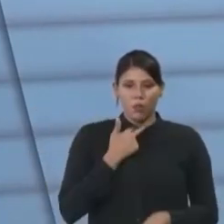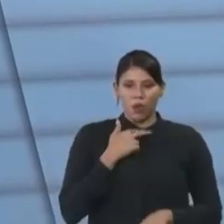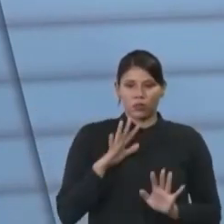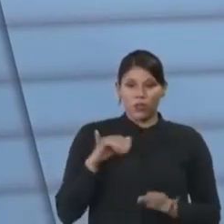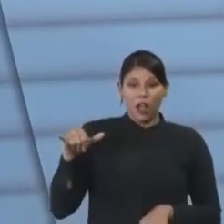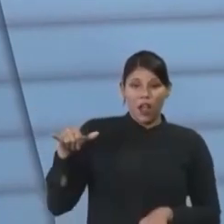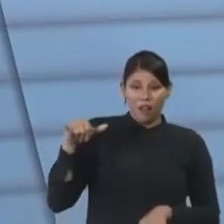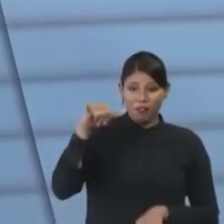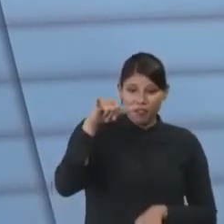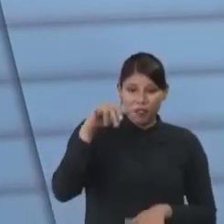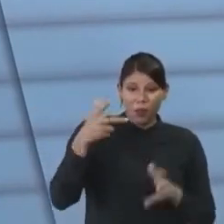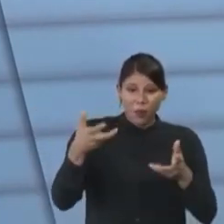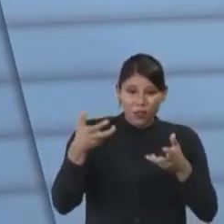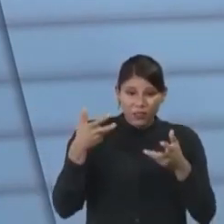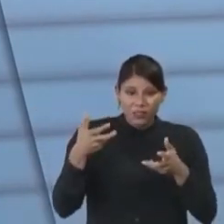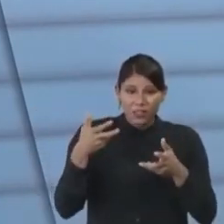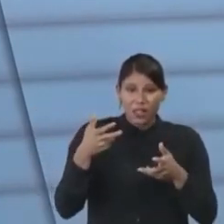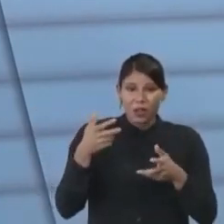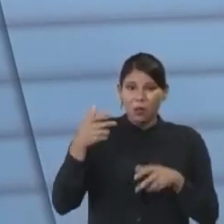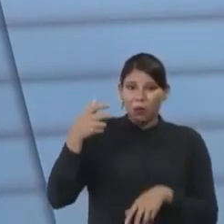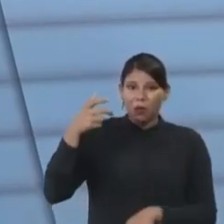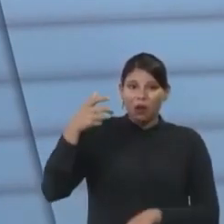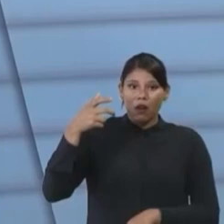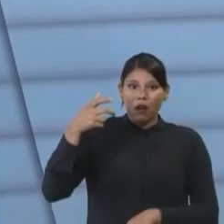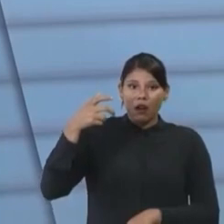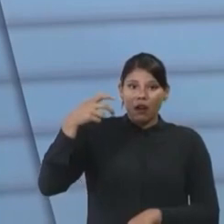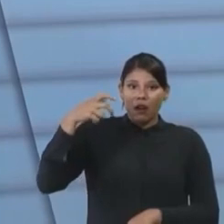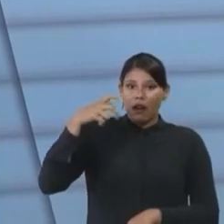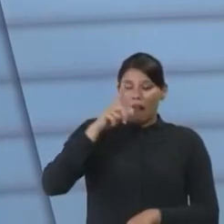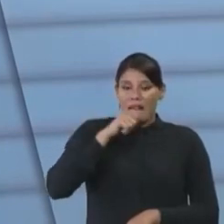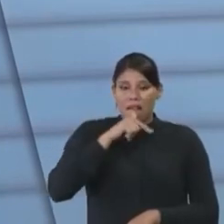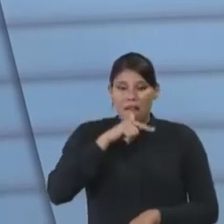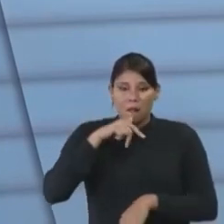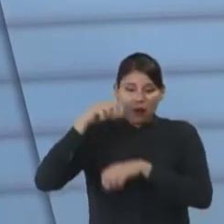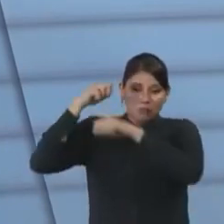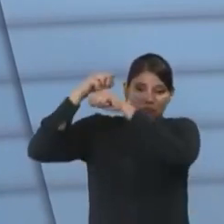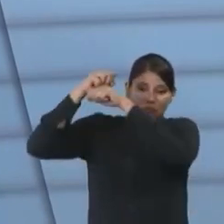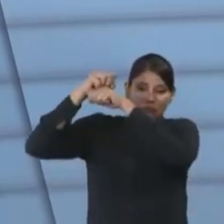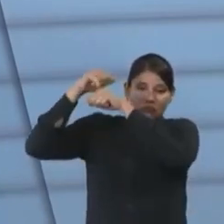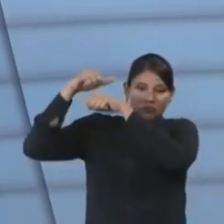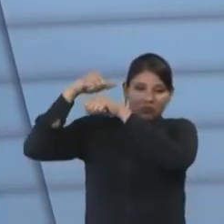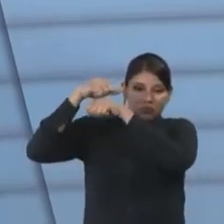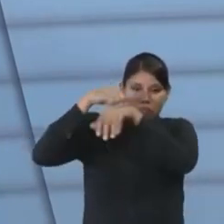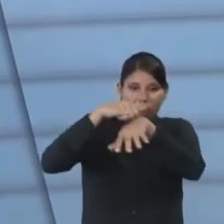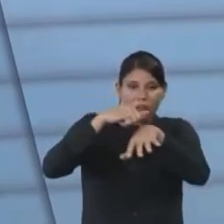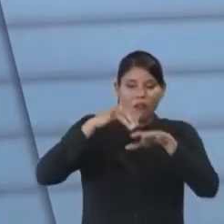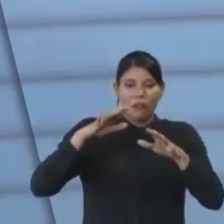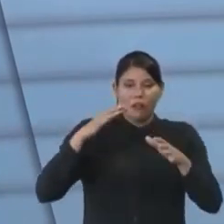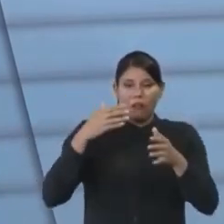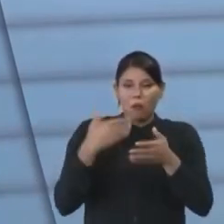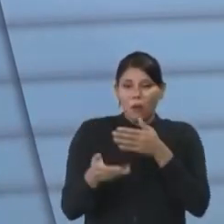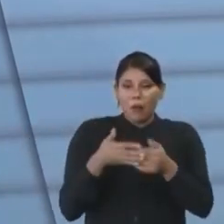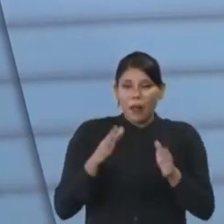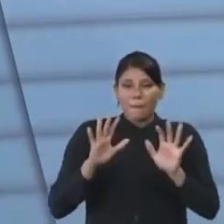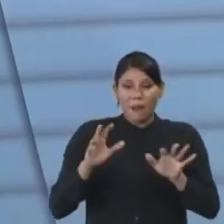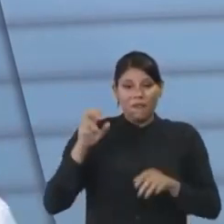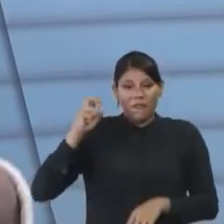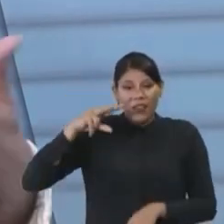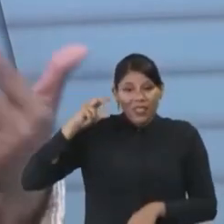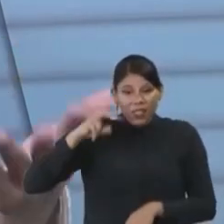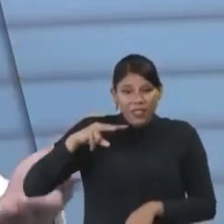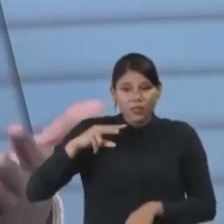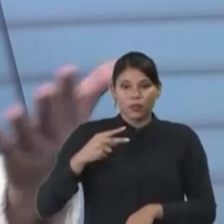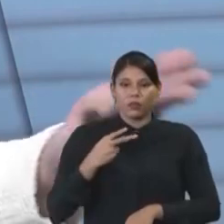se ele quiser decolar com água, com perfume, com flores, O que ele não pode é decolar com veneno.